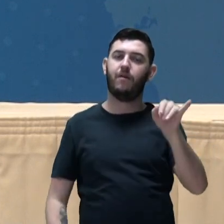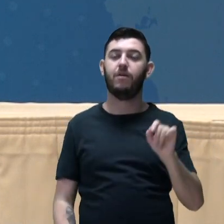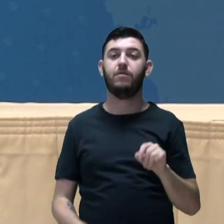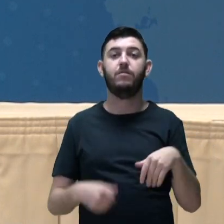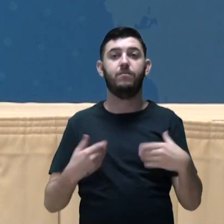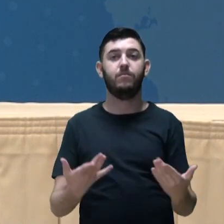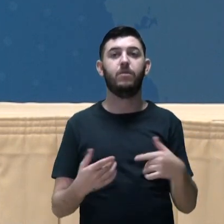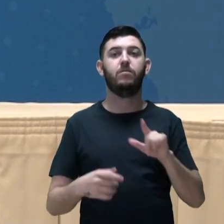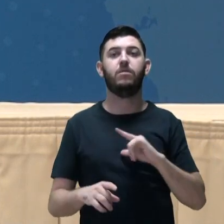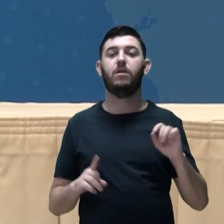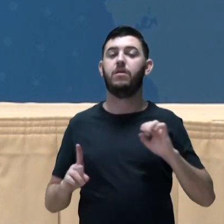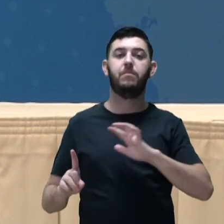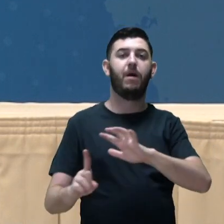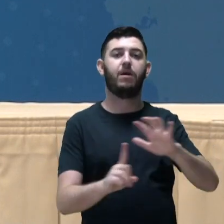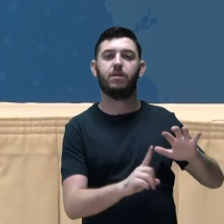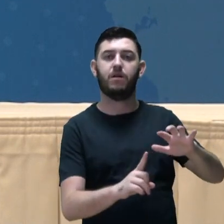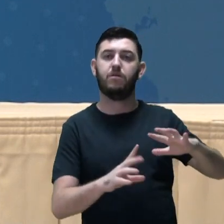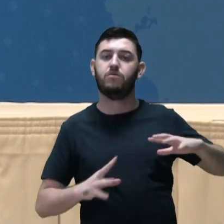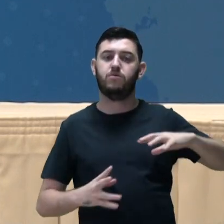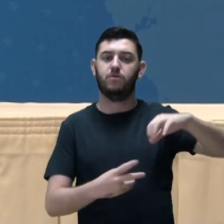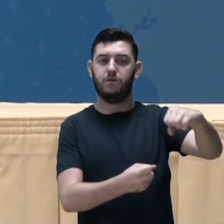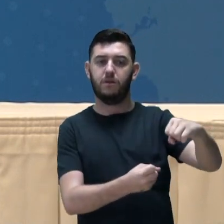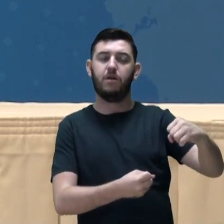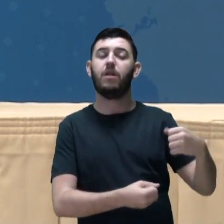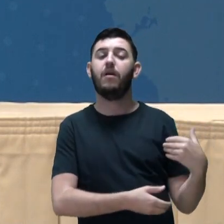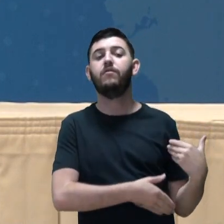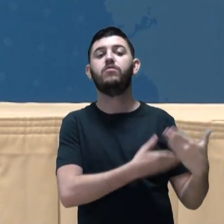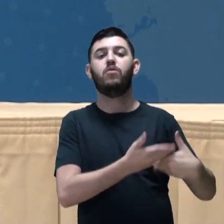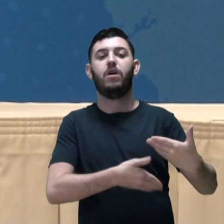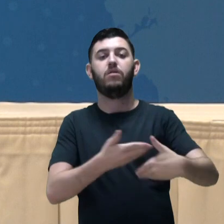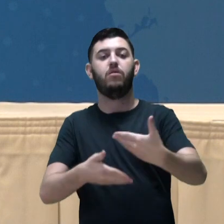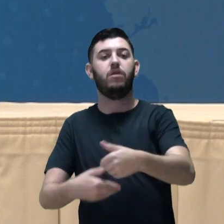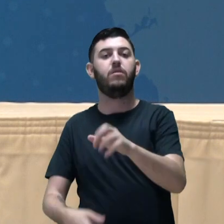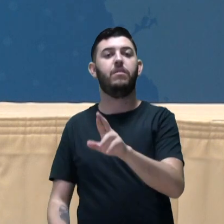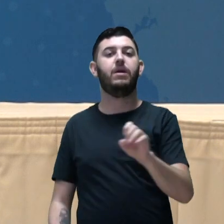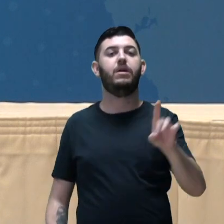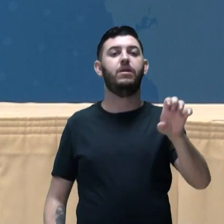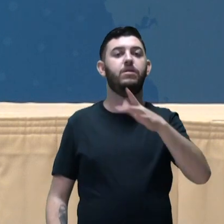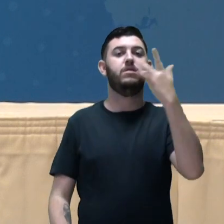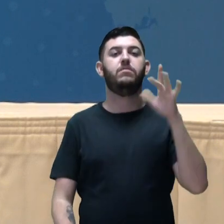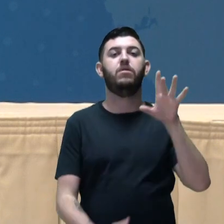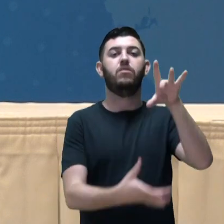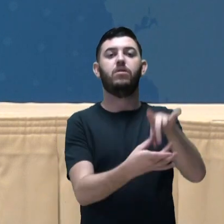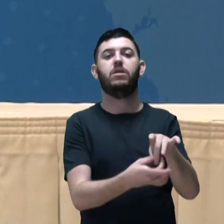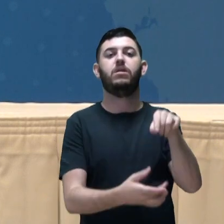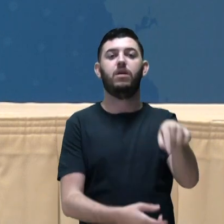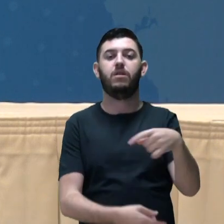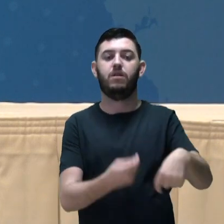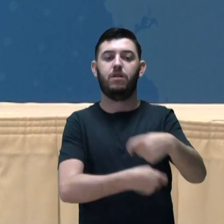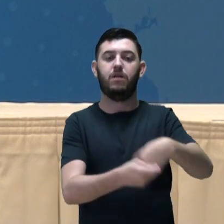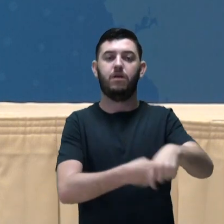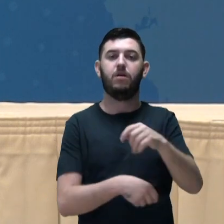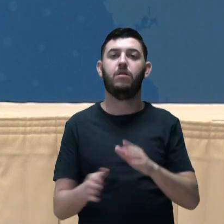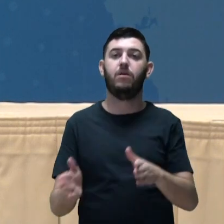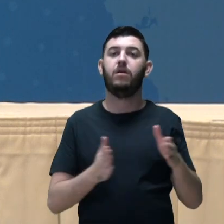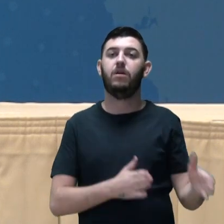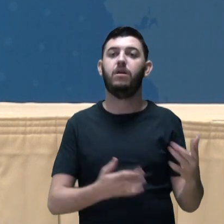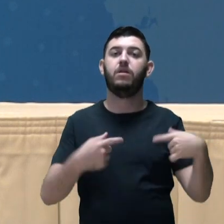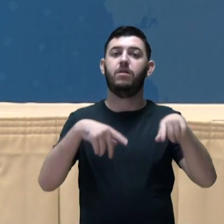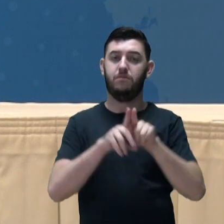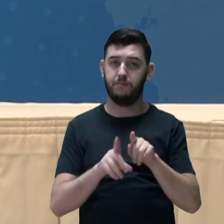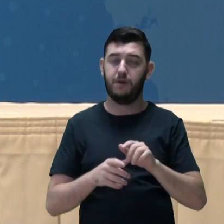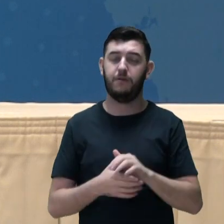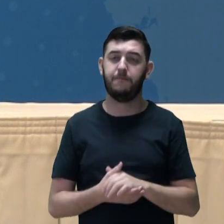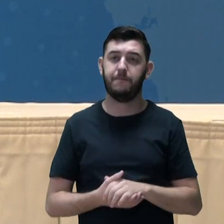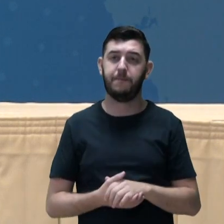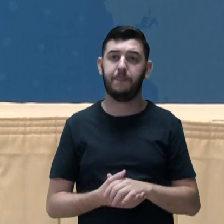impactando, então, de maneira sustentada, de maneira duradoura, toda uma rede de pessoas que estão conectadas àquele negócio. E, por outro lado,